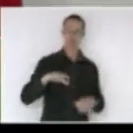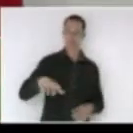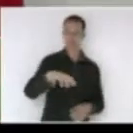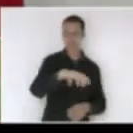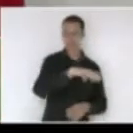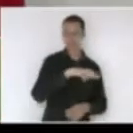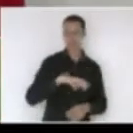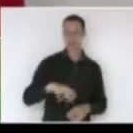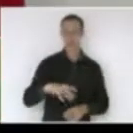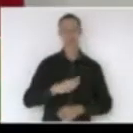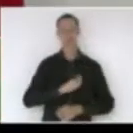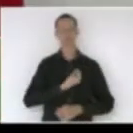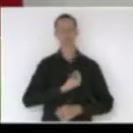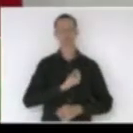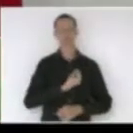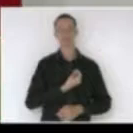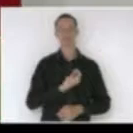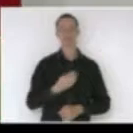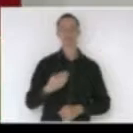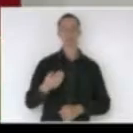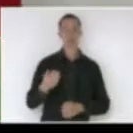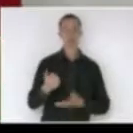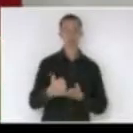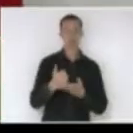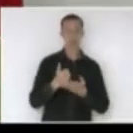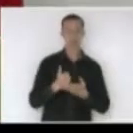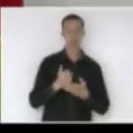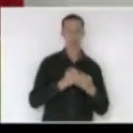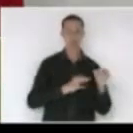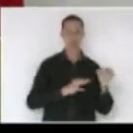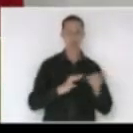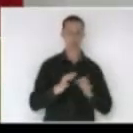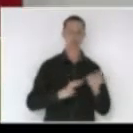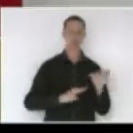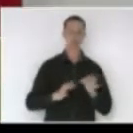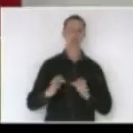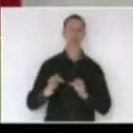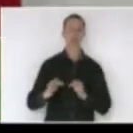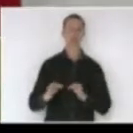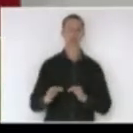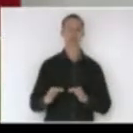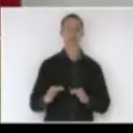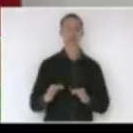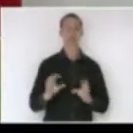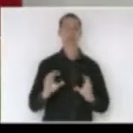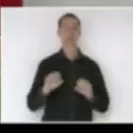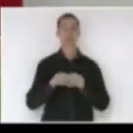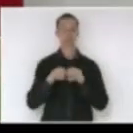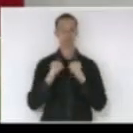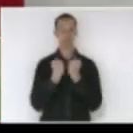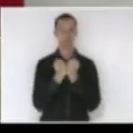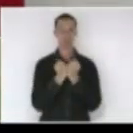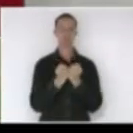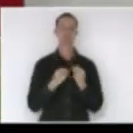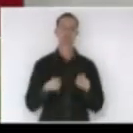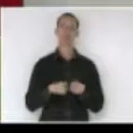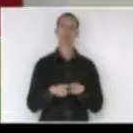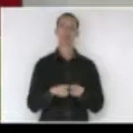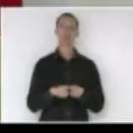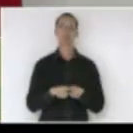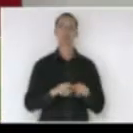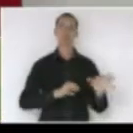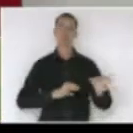contribuíram ajudaram na organização e na mobilização